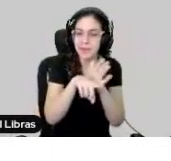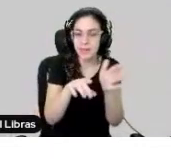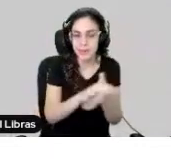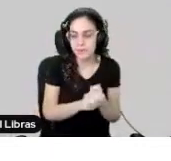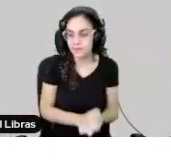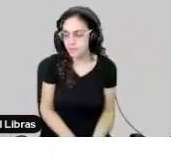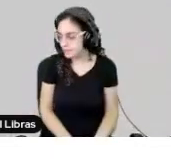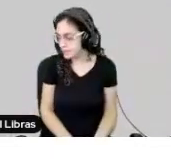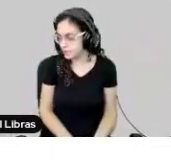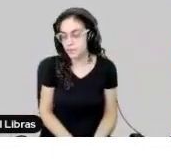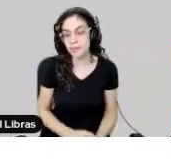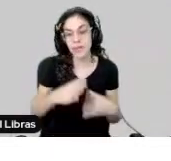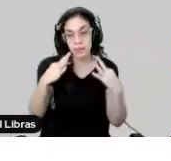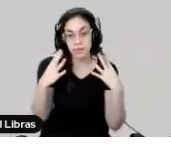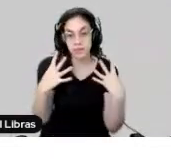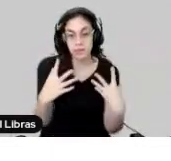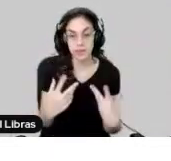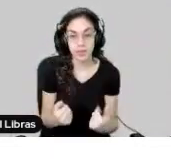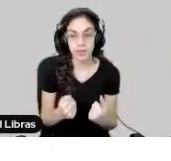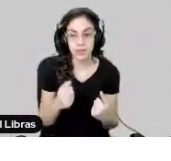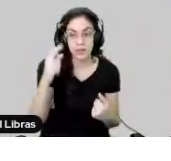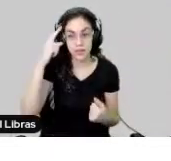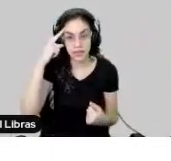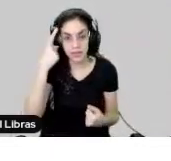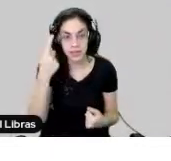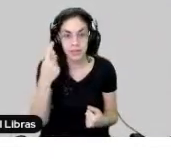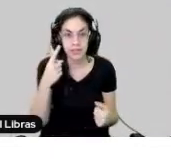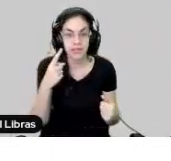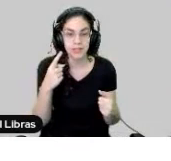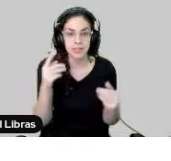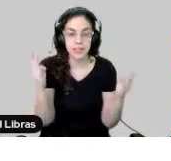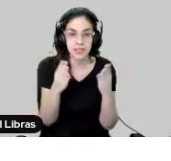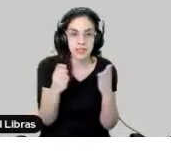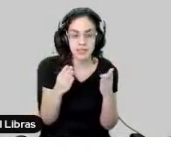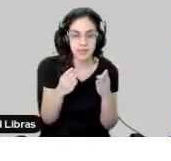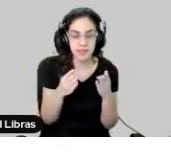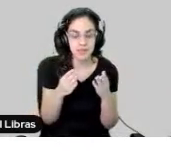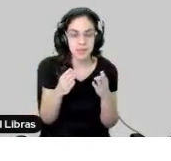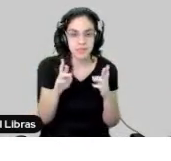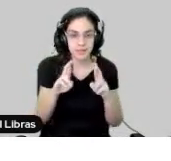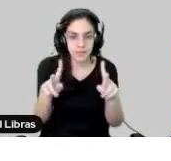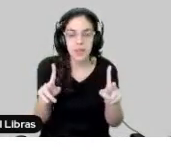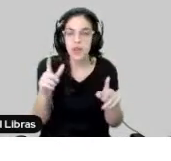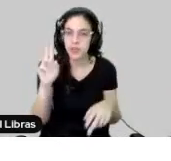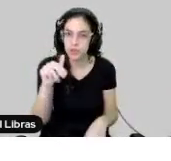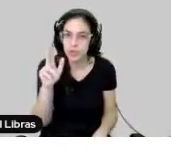Apesar de todo mundo achar que o presencial está extinto, que vai ser tudo revolucionado, que nunca mais teremos